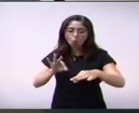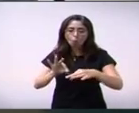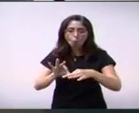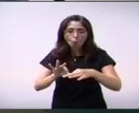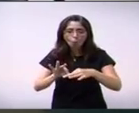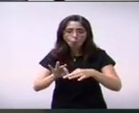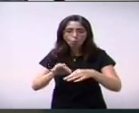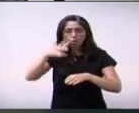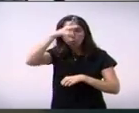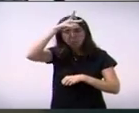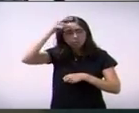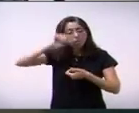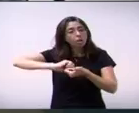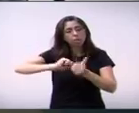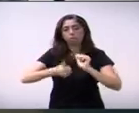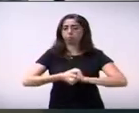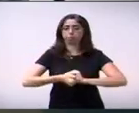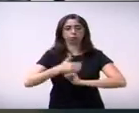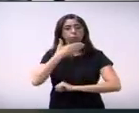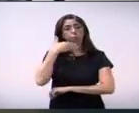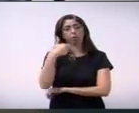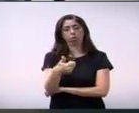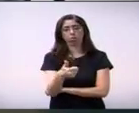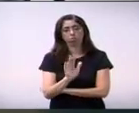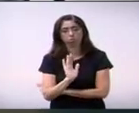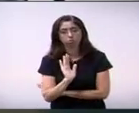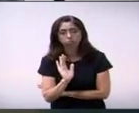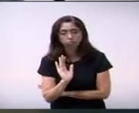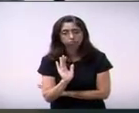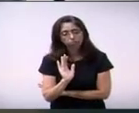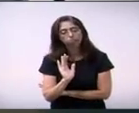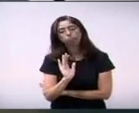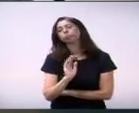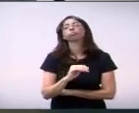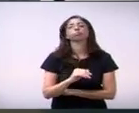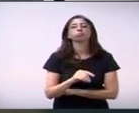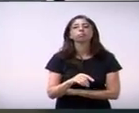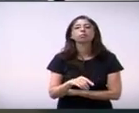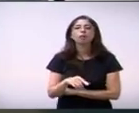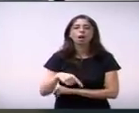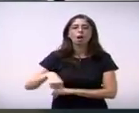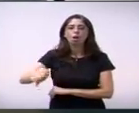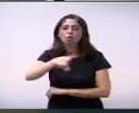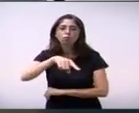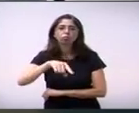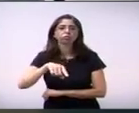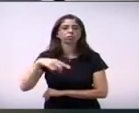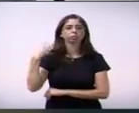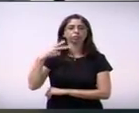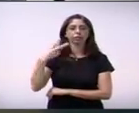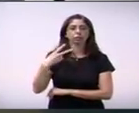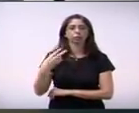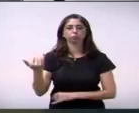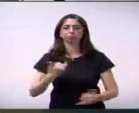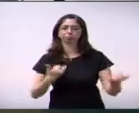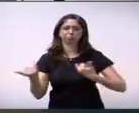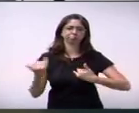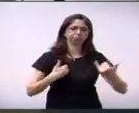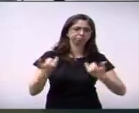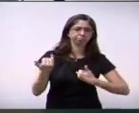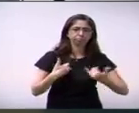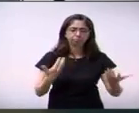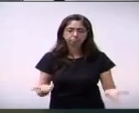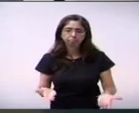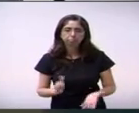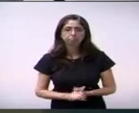continuo. Eu já ouvi diversos colegas vereadores, inclusive, posicionamento forte do companheiro Tiguila na primeira